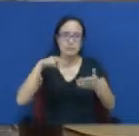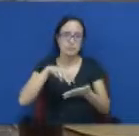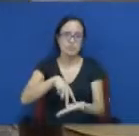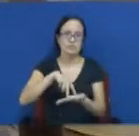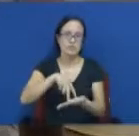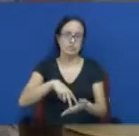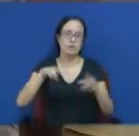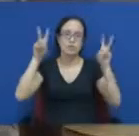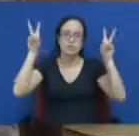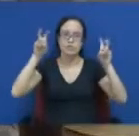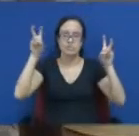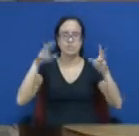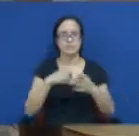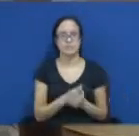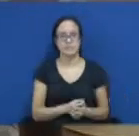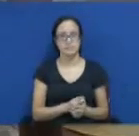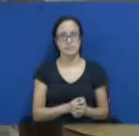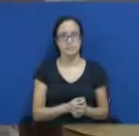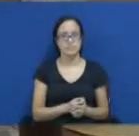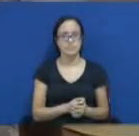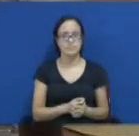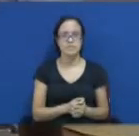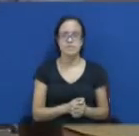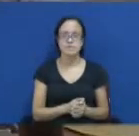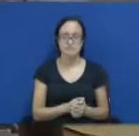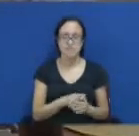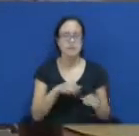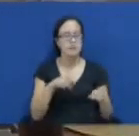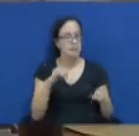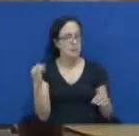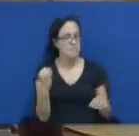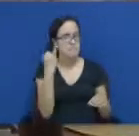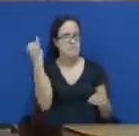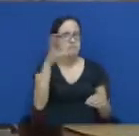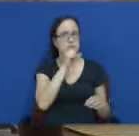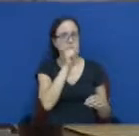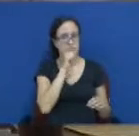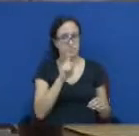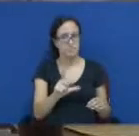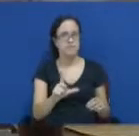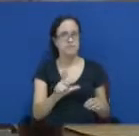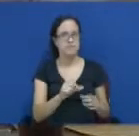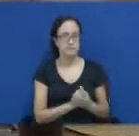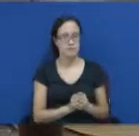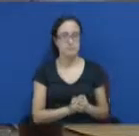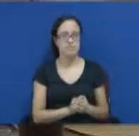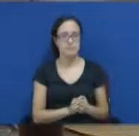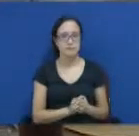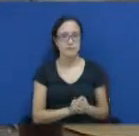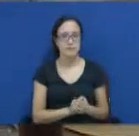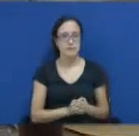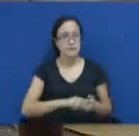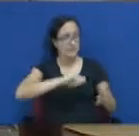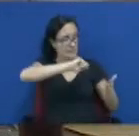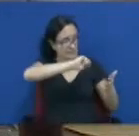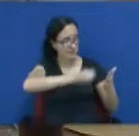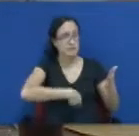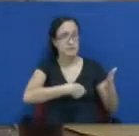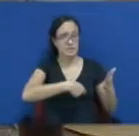discutirmos a efetivação do programa Cidades Sustentáveis em Limeira. este pacto foi assinado pelo